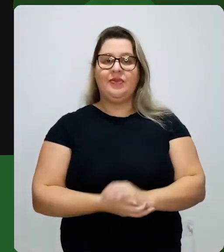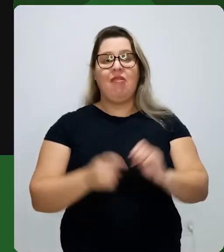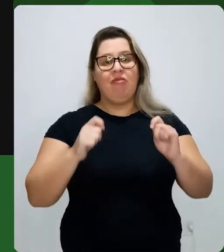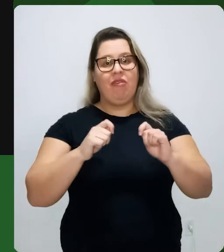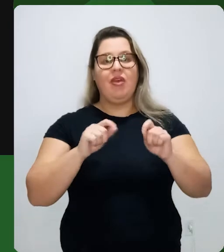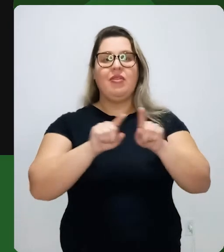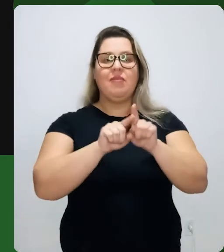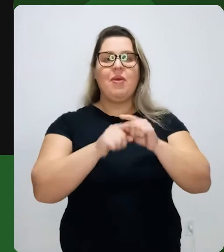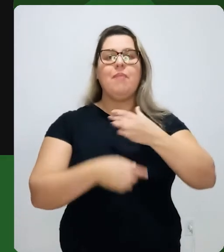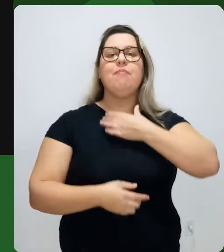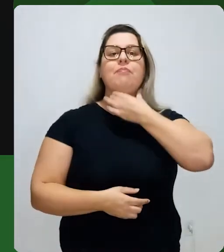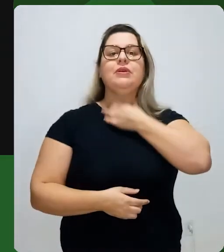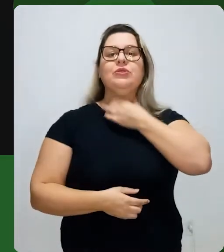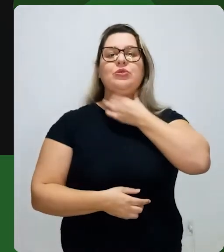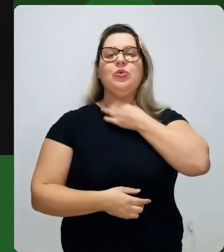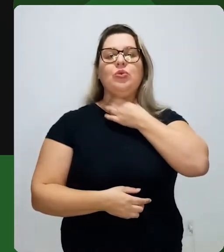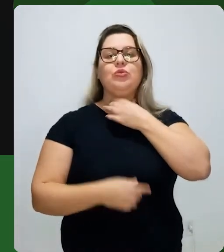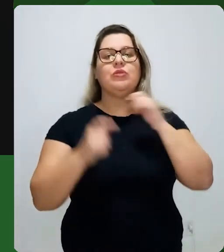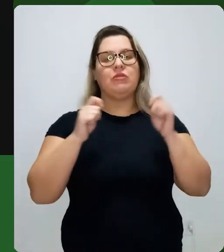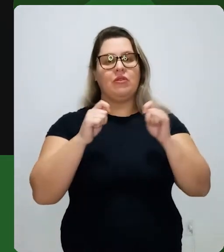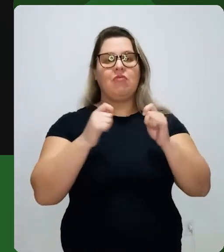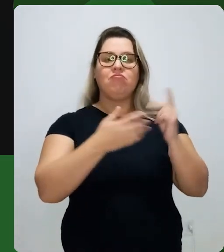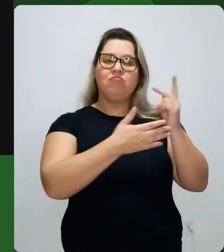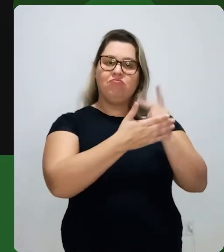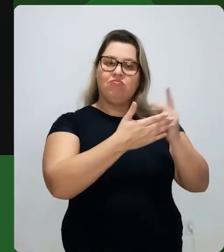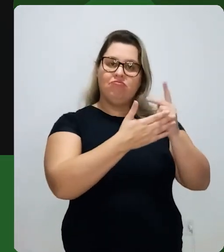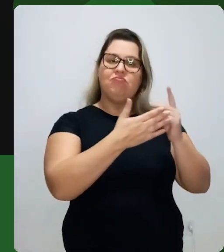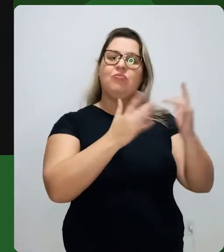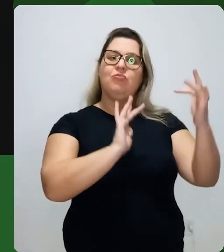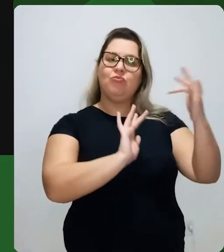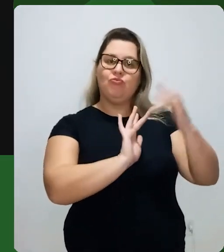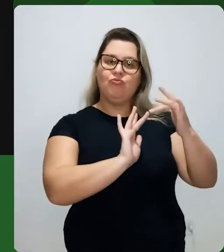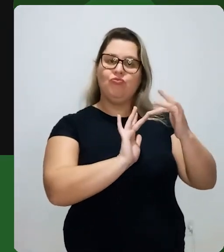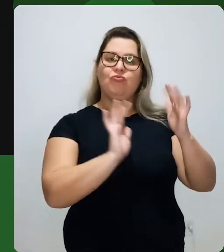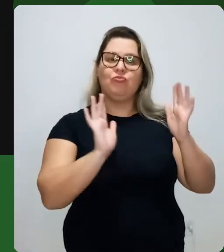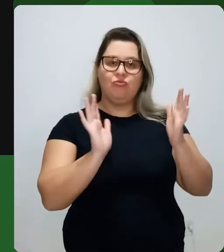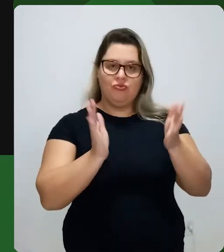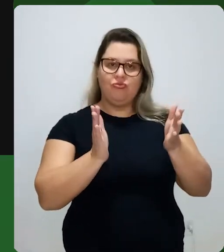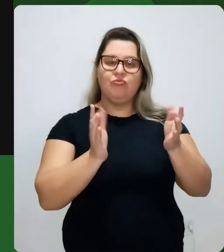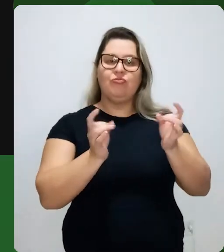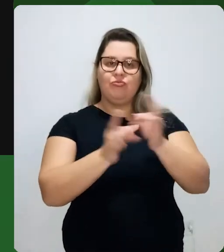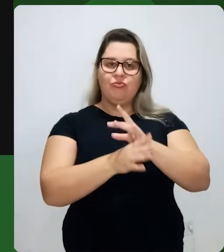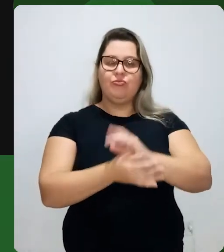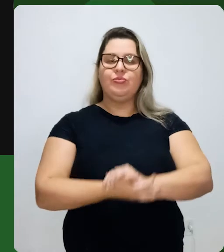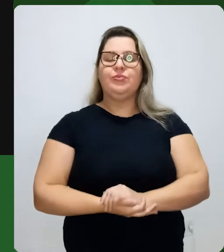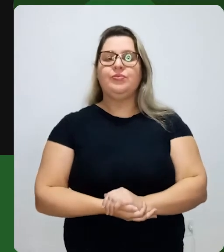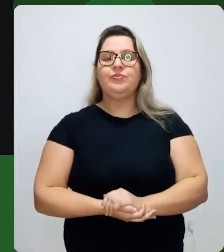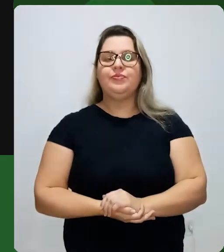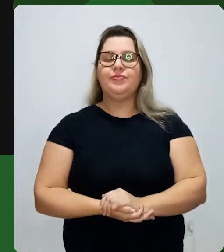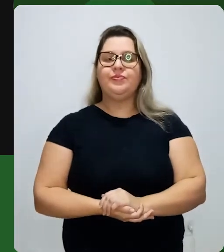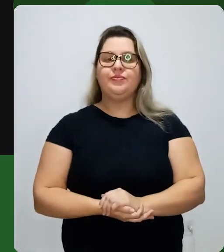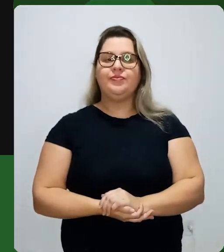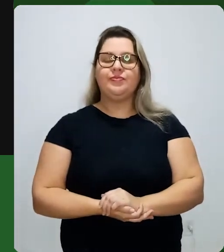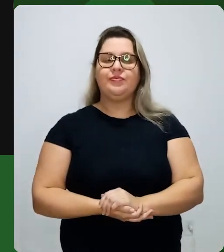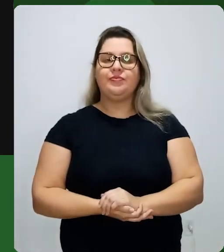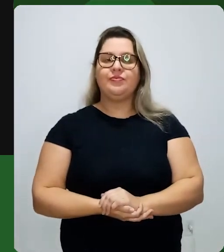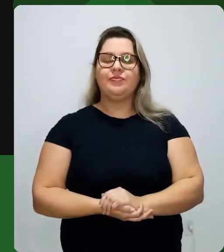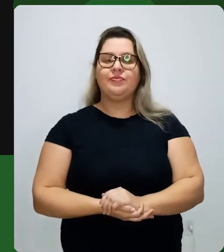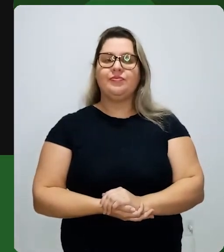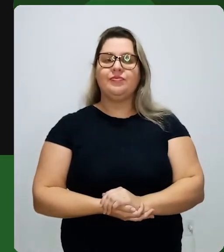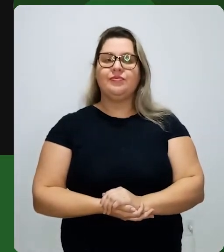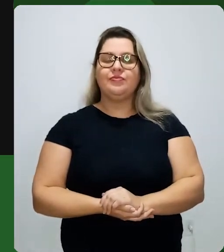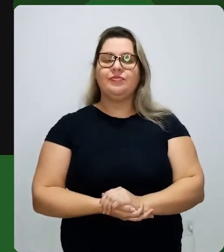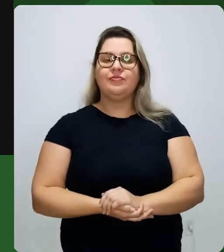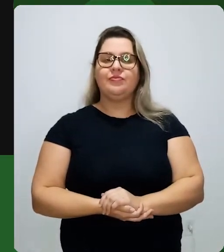ligar o pescoço, então, que vai ser da cabeça até o corpinho, até os ombros, né? Feito isso,